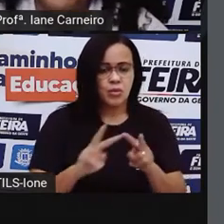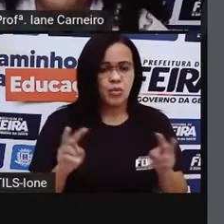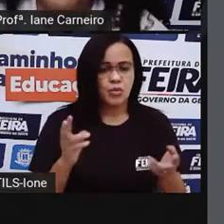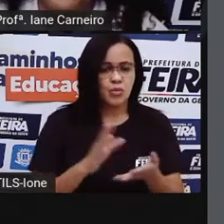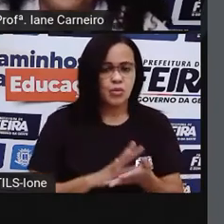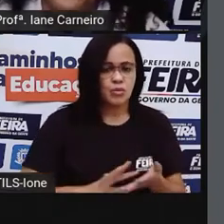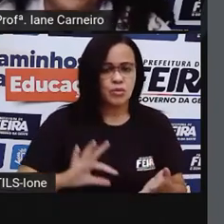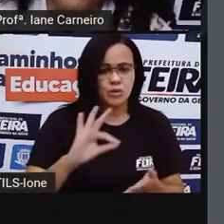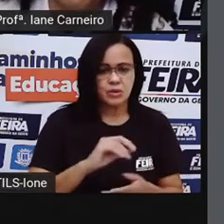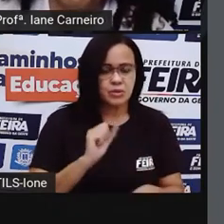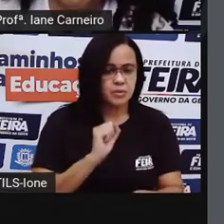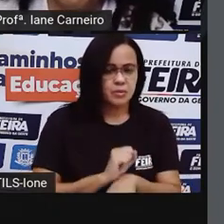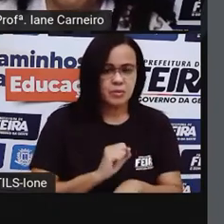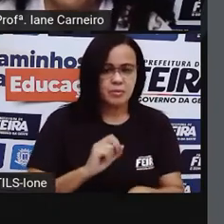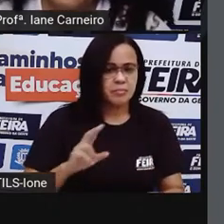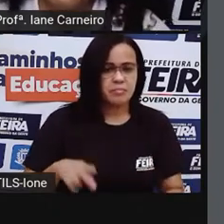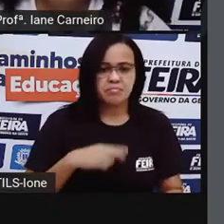parar.